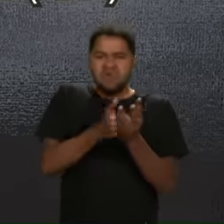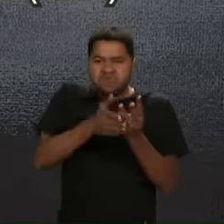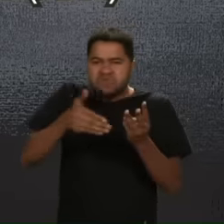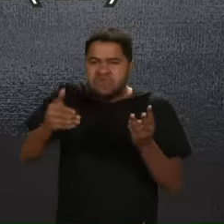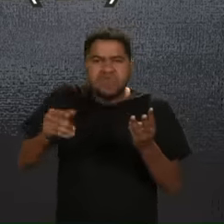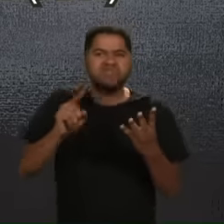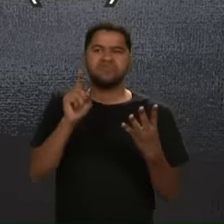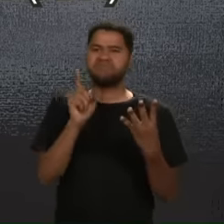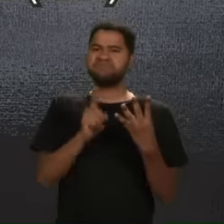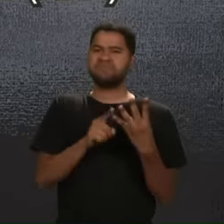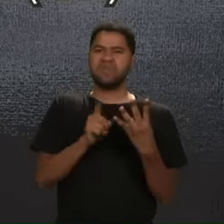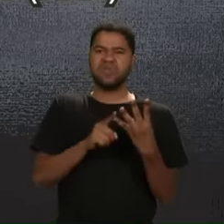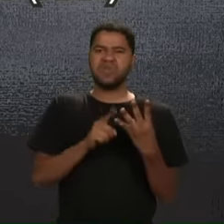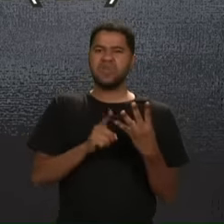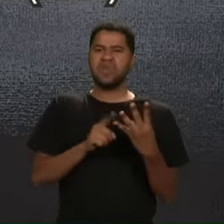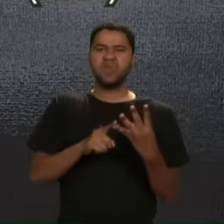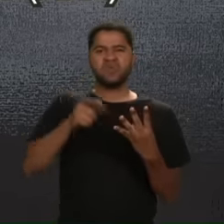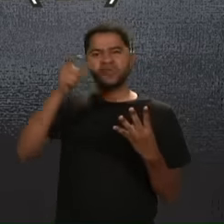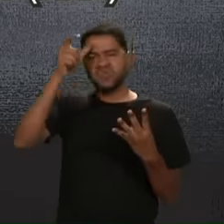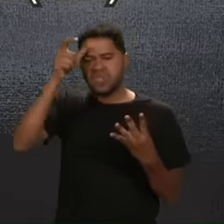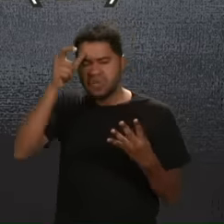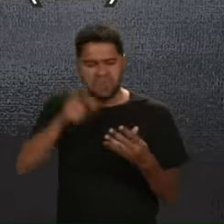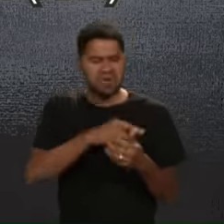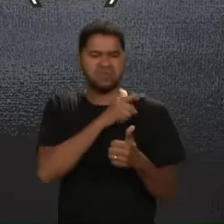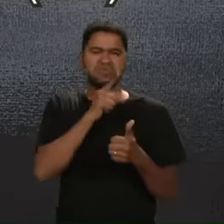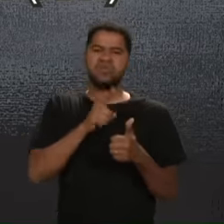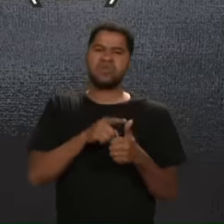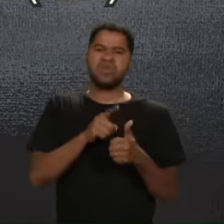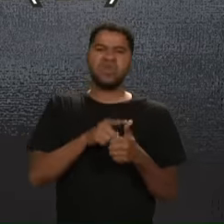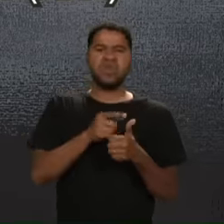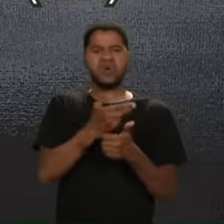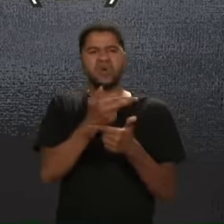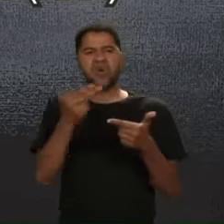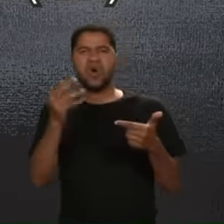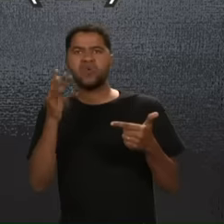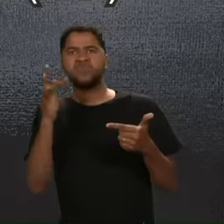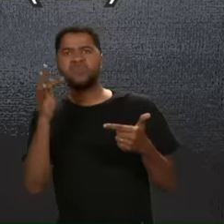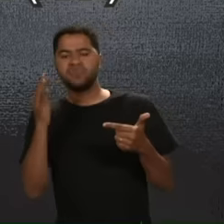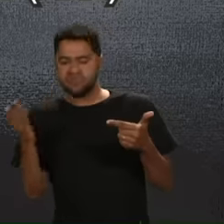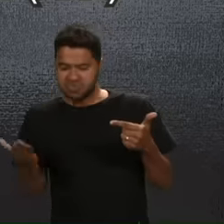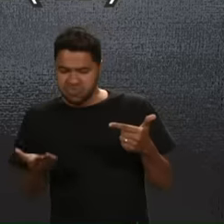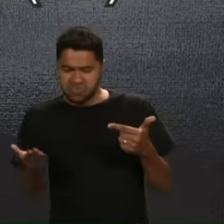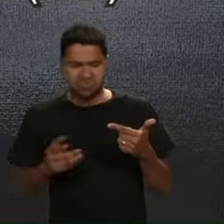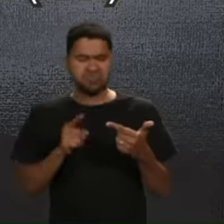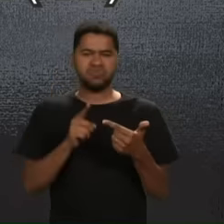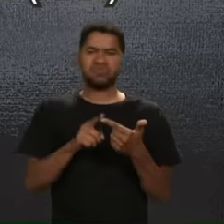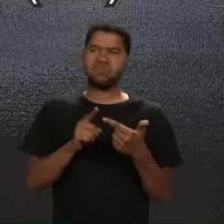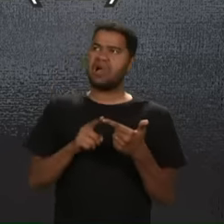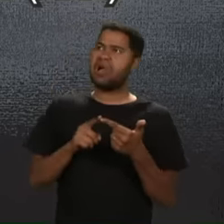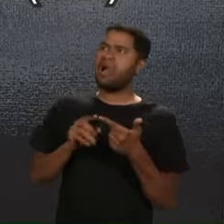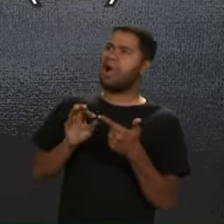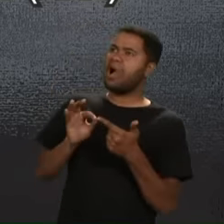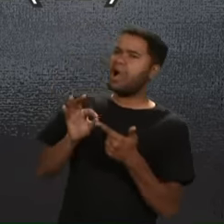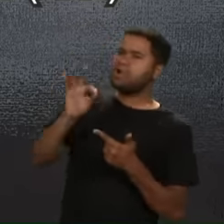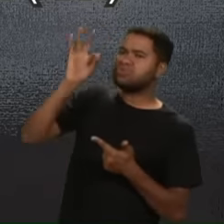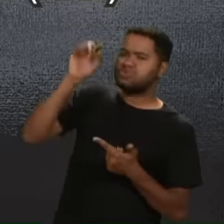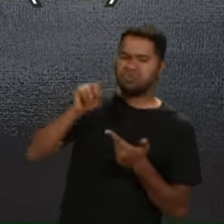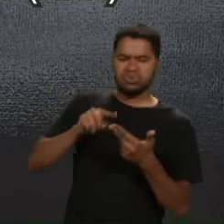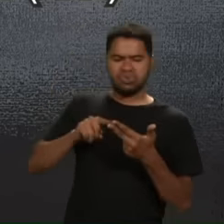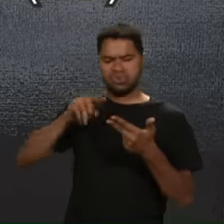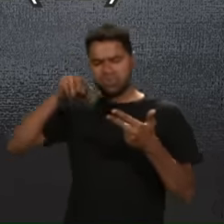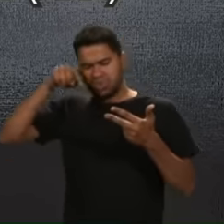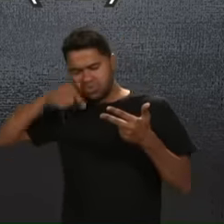os anjos Nem os principados Nem as coisas do presente Nem a altura Nem a